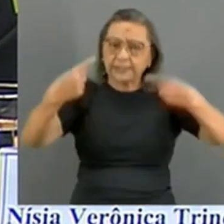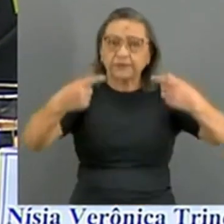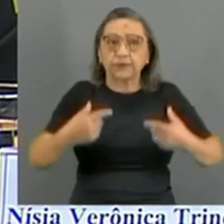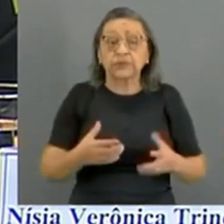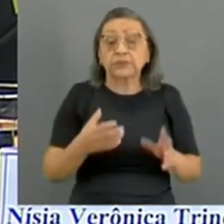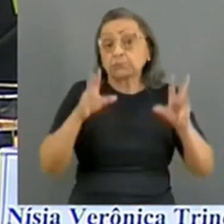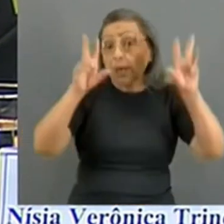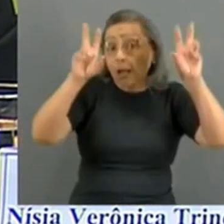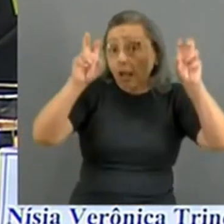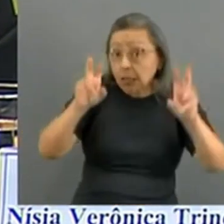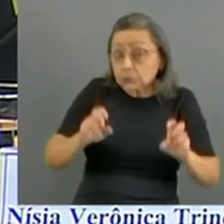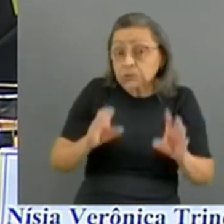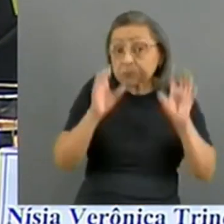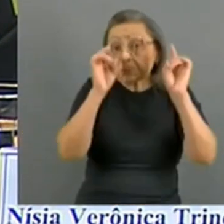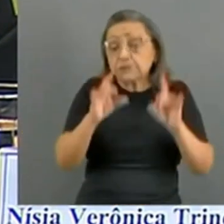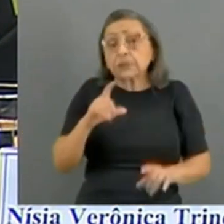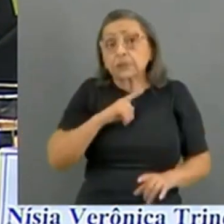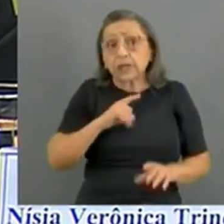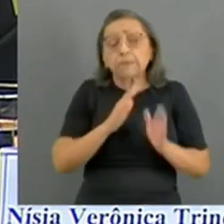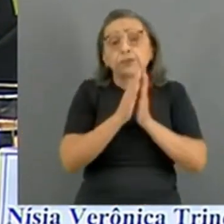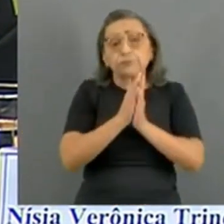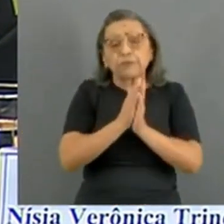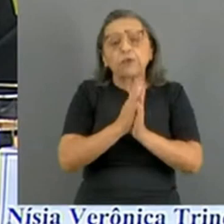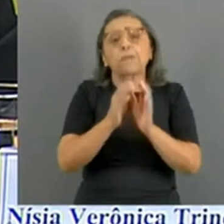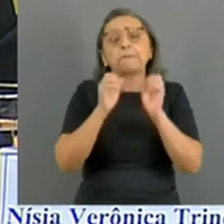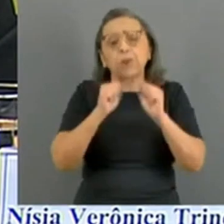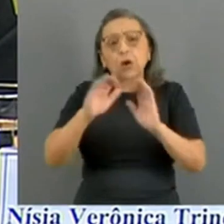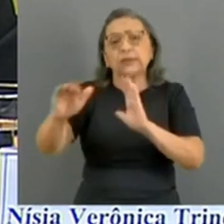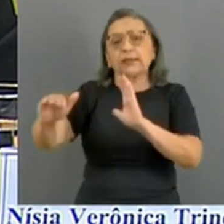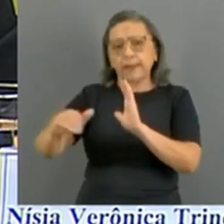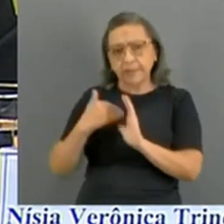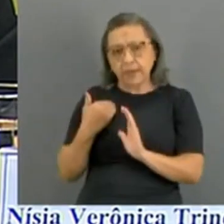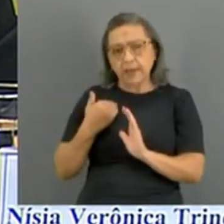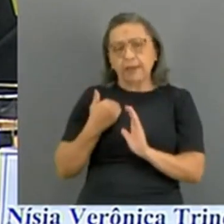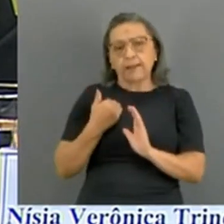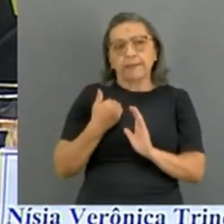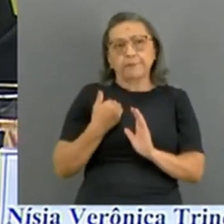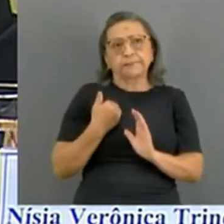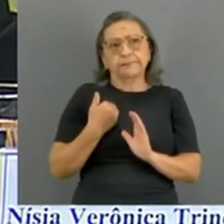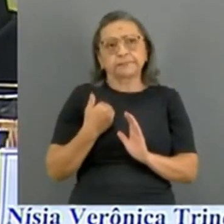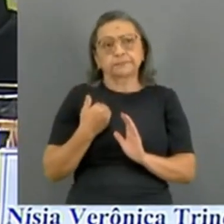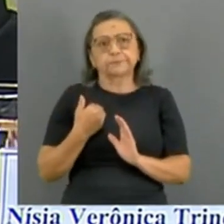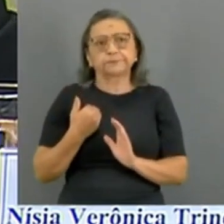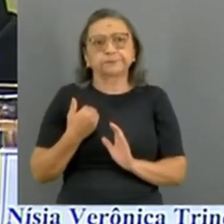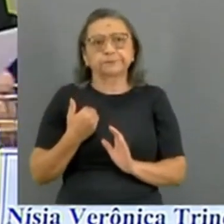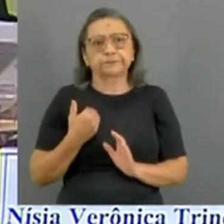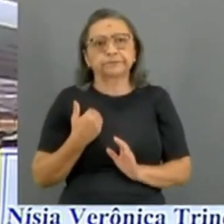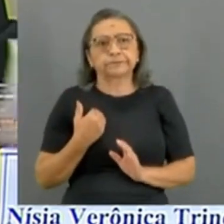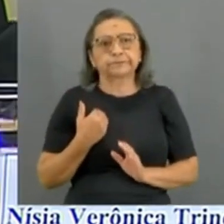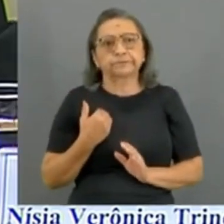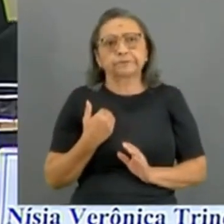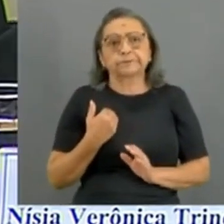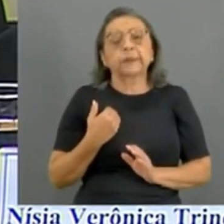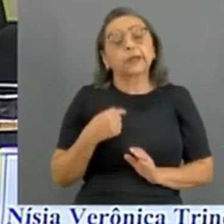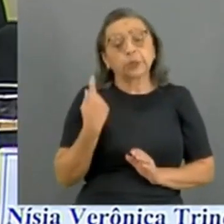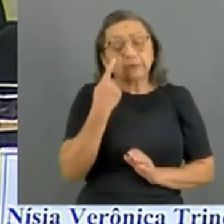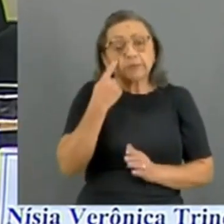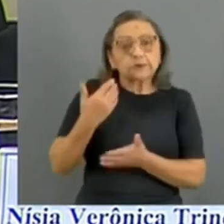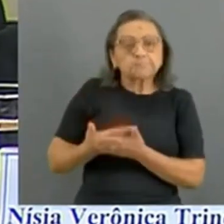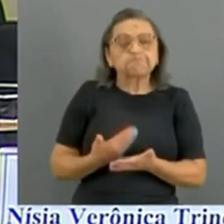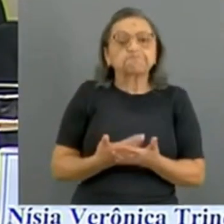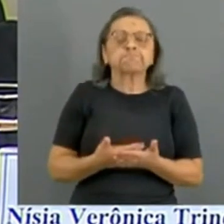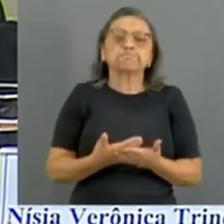Casos específicos que tem, por favor, pode encaminhar o nosso ministério, que faremos o possível